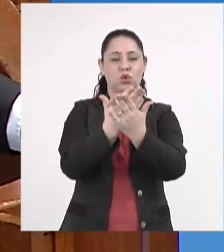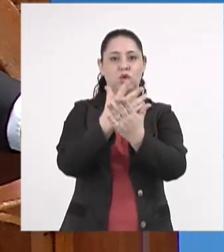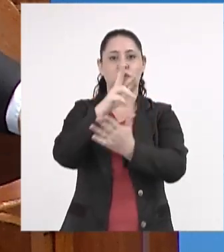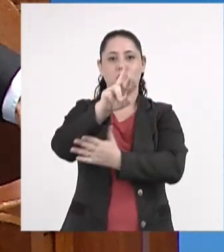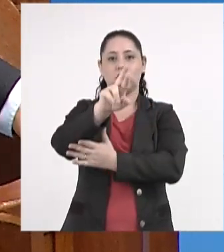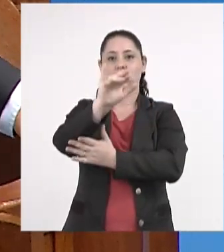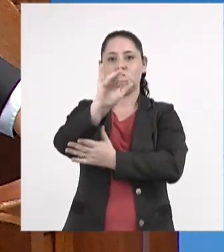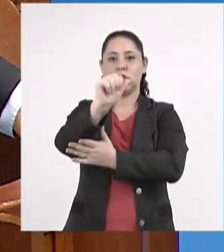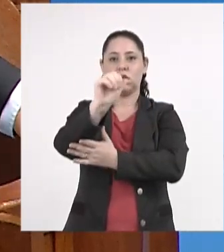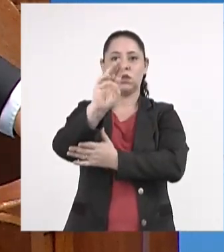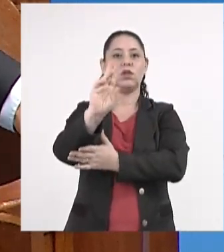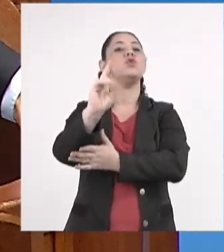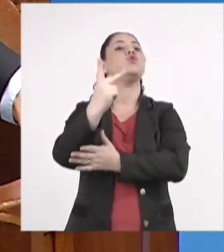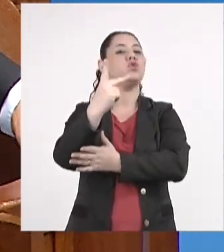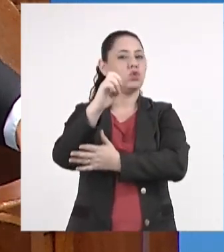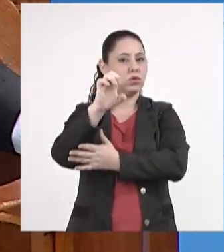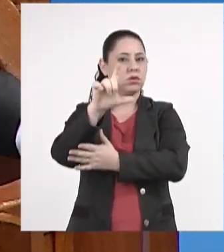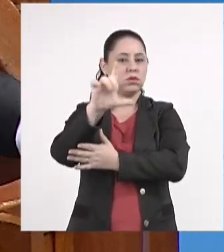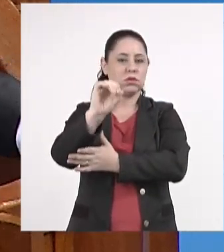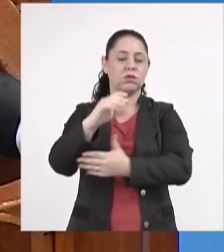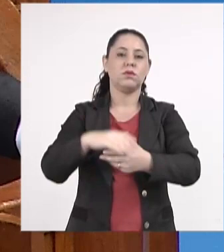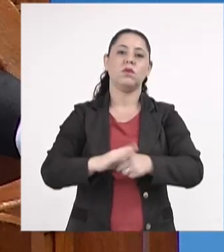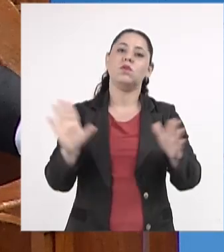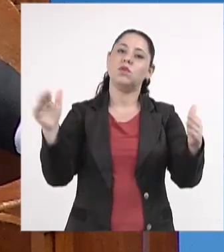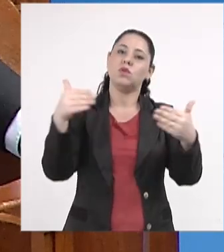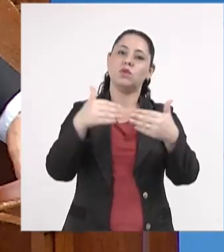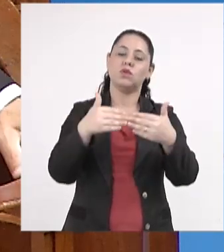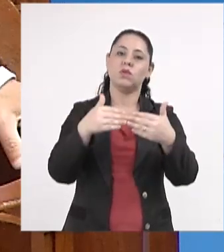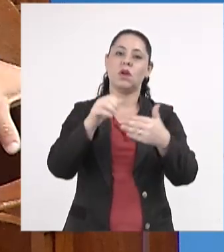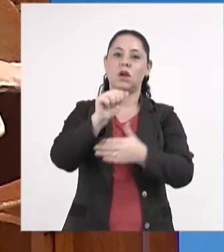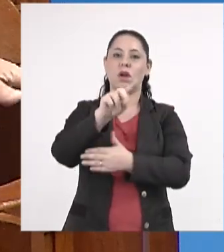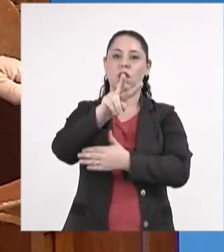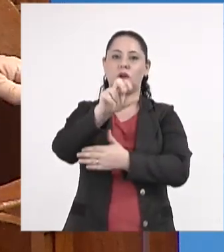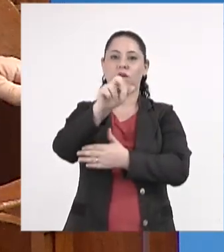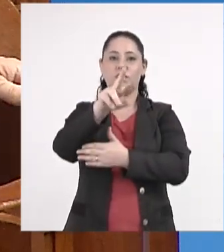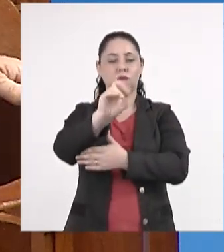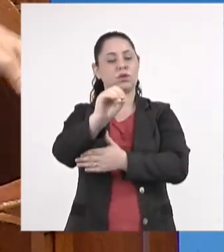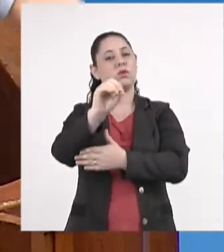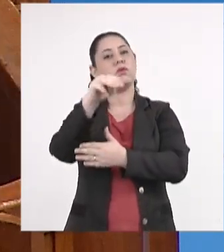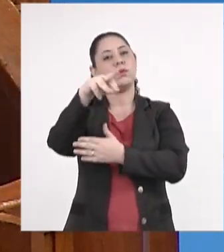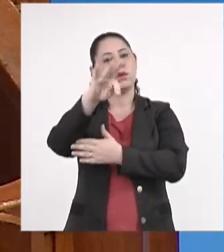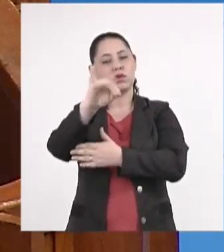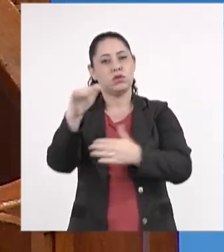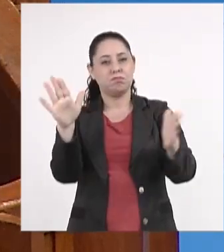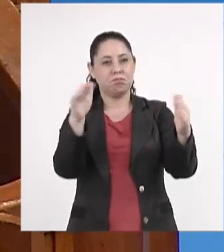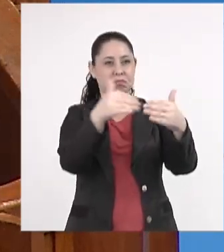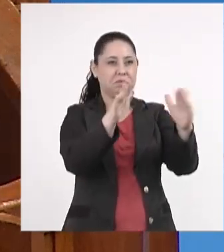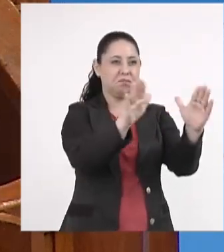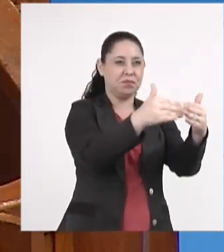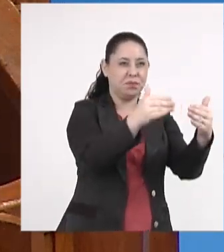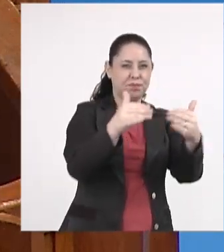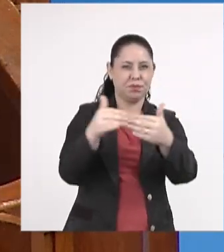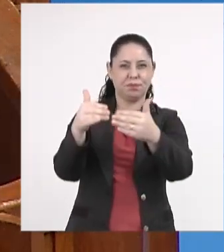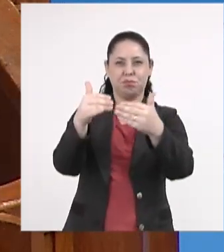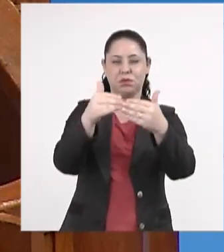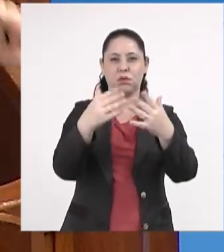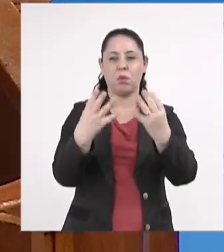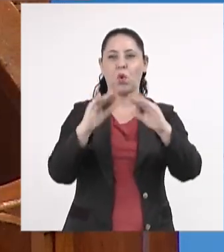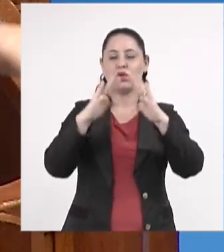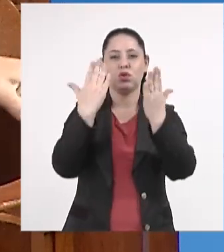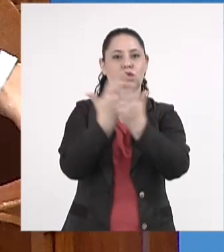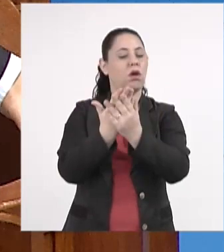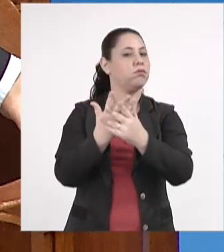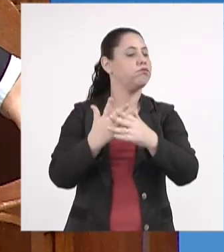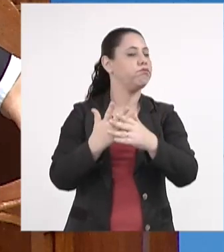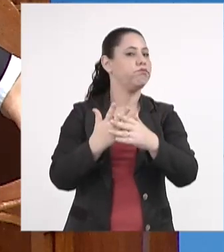Riachuelo, nós tivemos o fechamento da escola Álvaro Martins, nós tivemos várias escolas